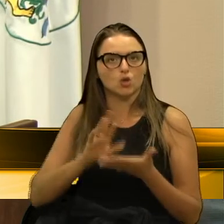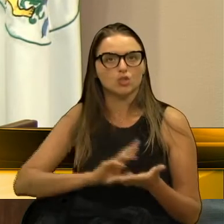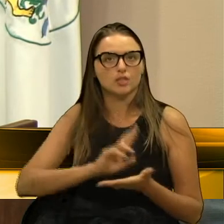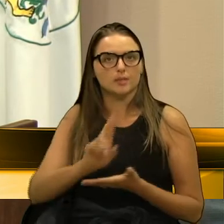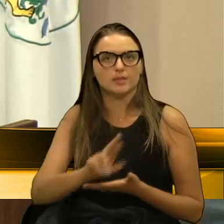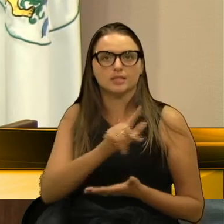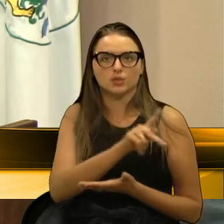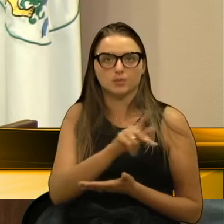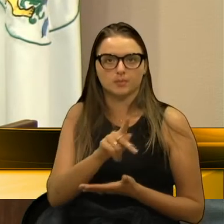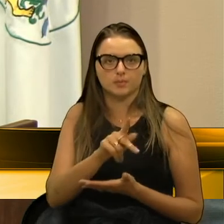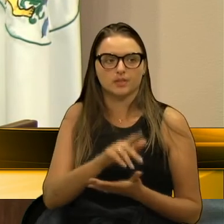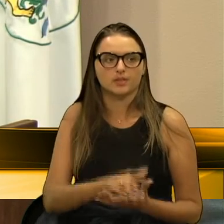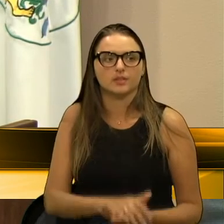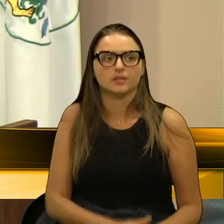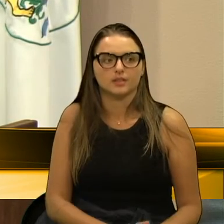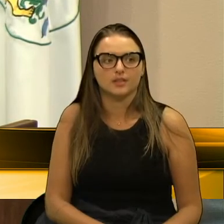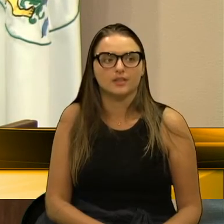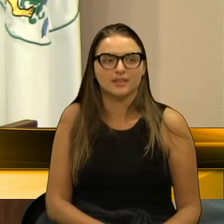partido.